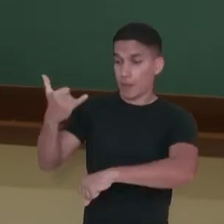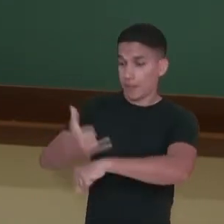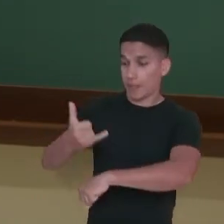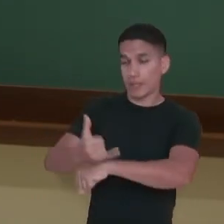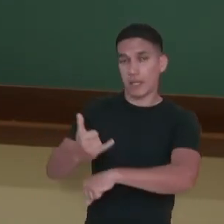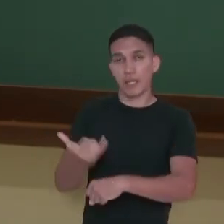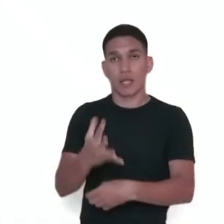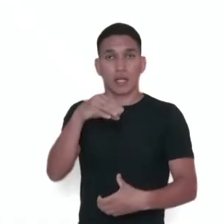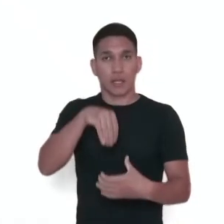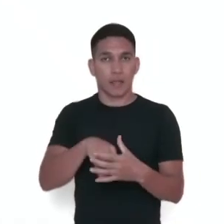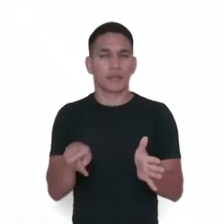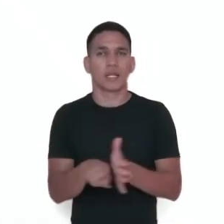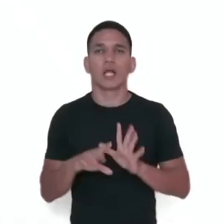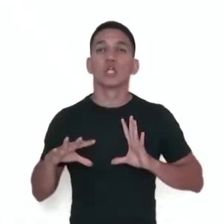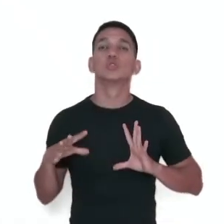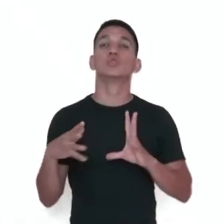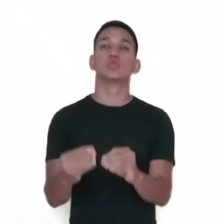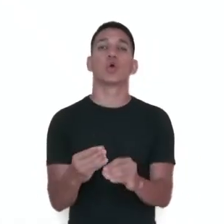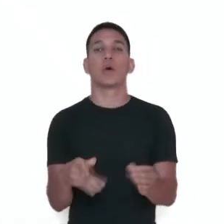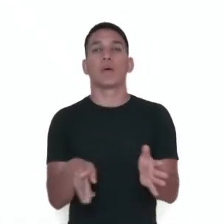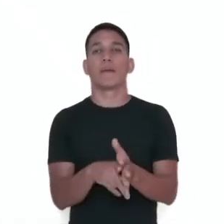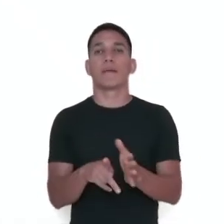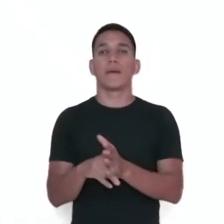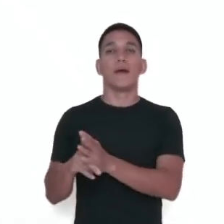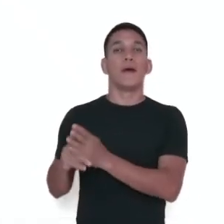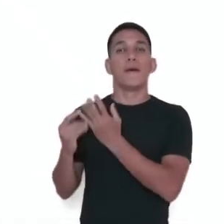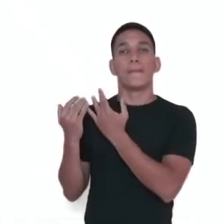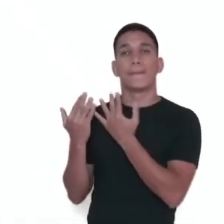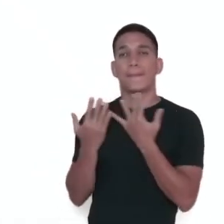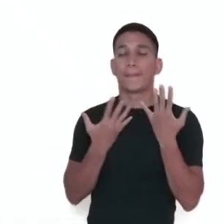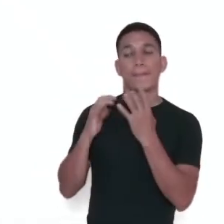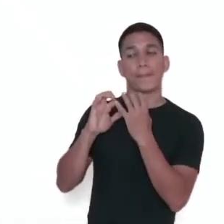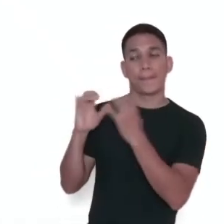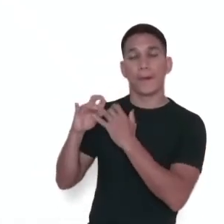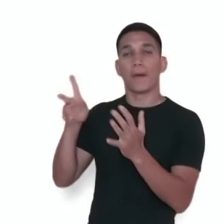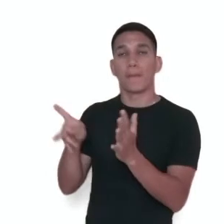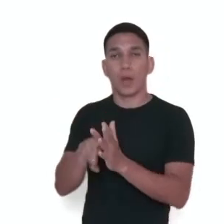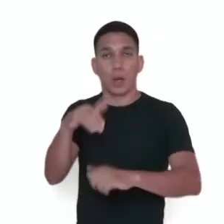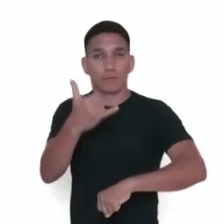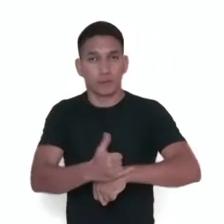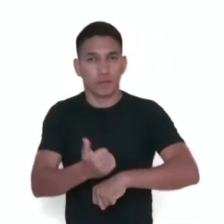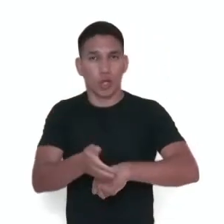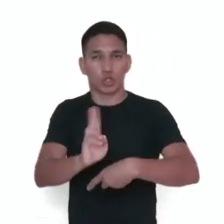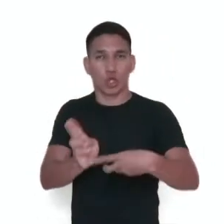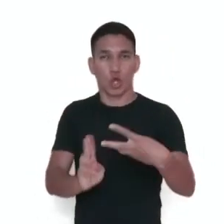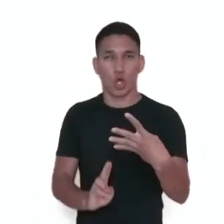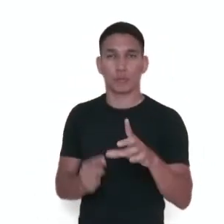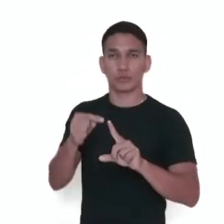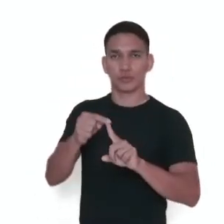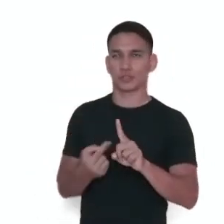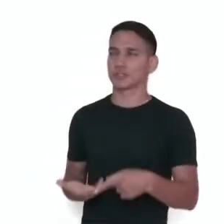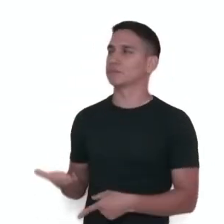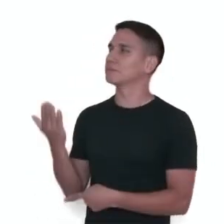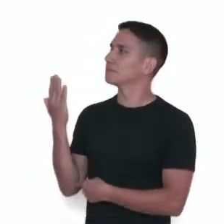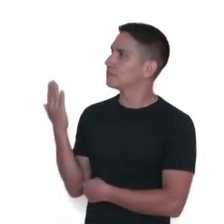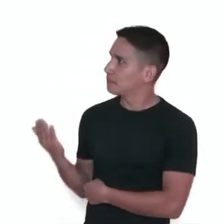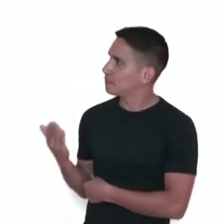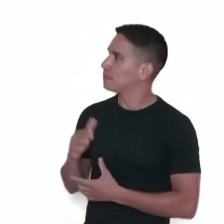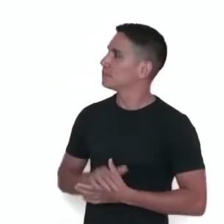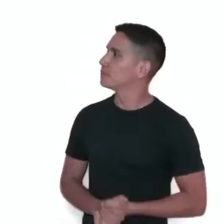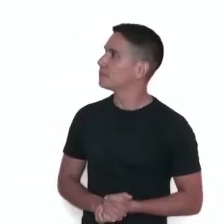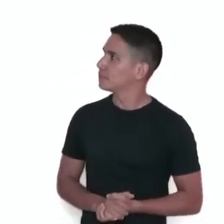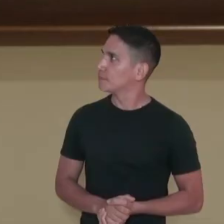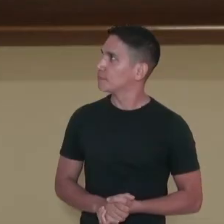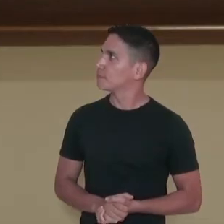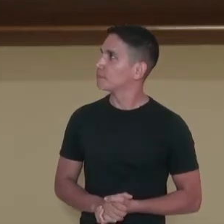parte dessa família todos os instrumentos de sopro, feitos, sobretudo de metal, trompete, trombone, trompa, tuba e eufônio,